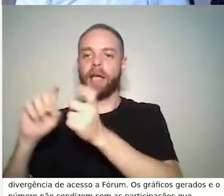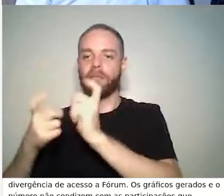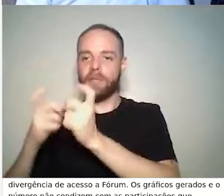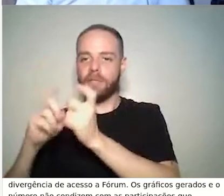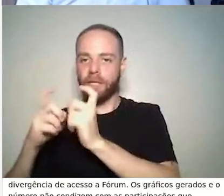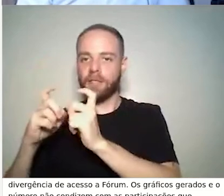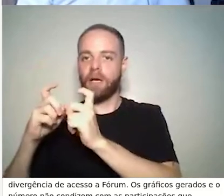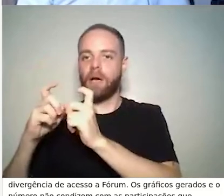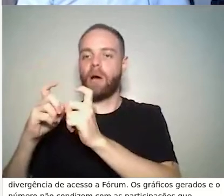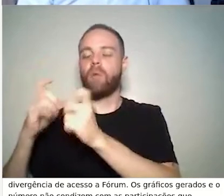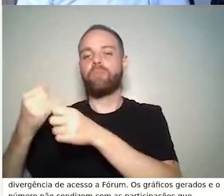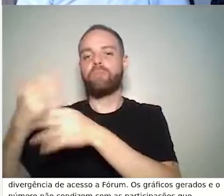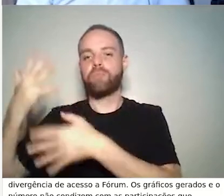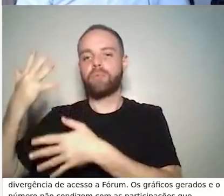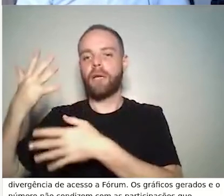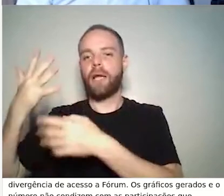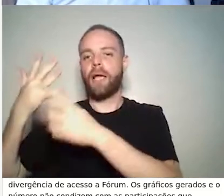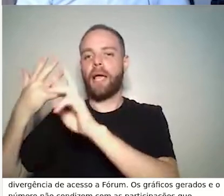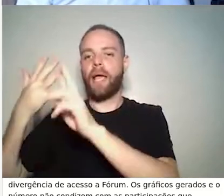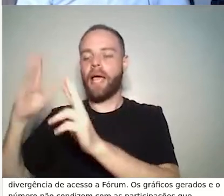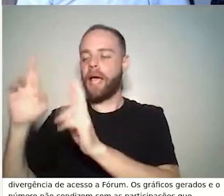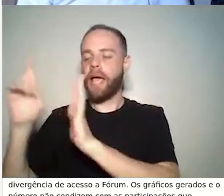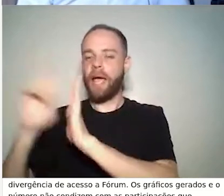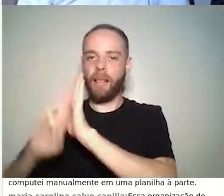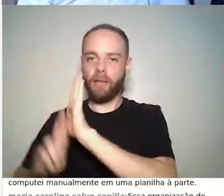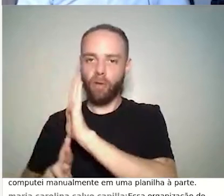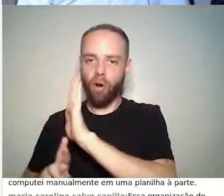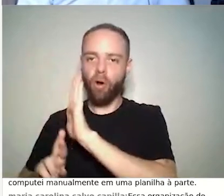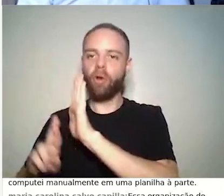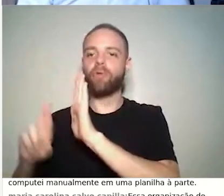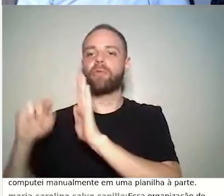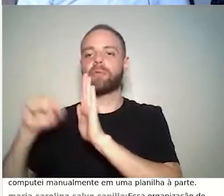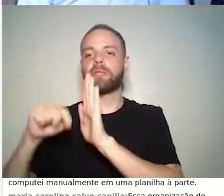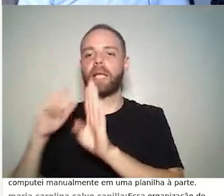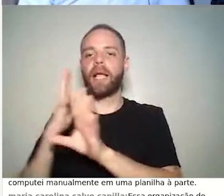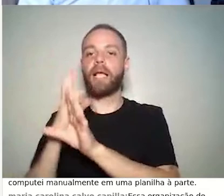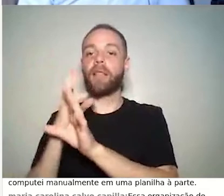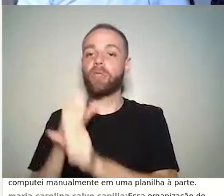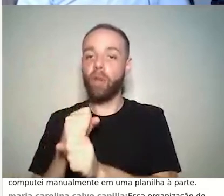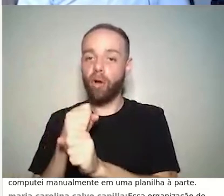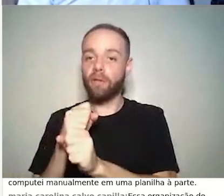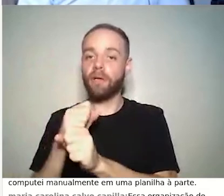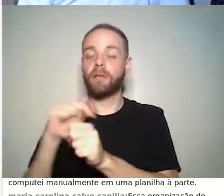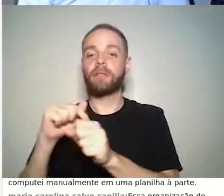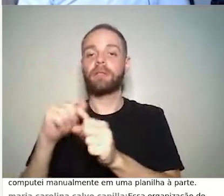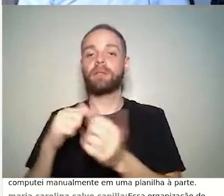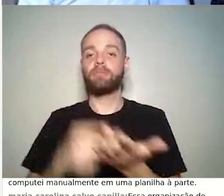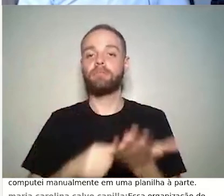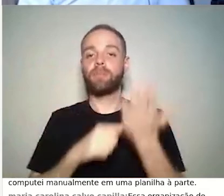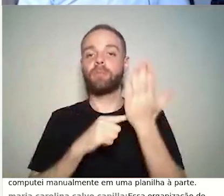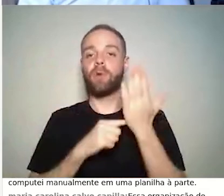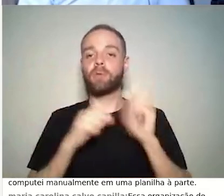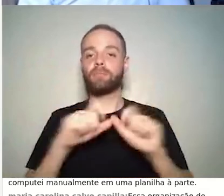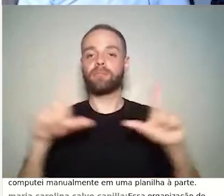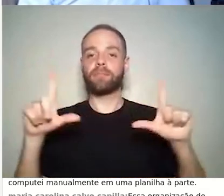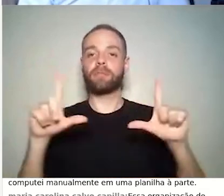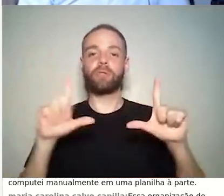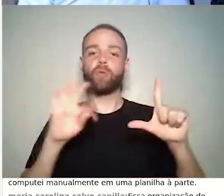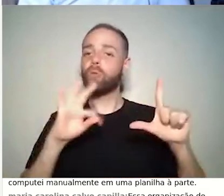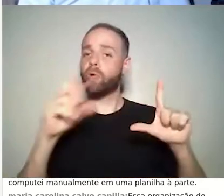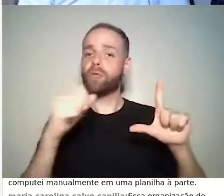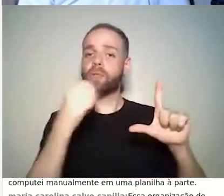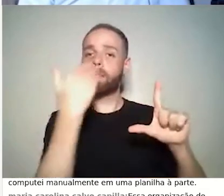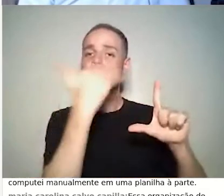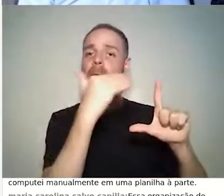análise, gráfico de notas e ele me mostra todas as avaliações, eu posso adicionar essa avaliação